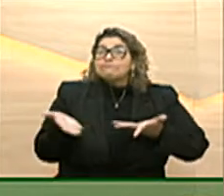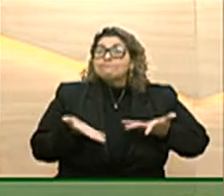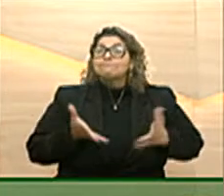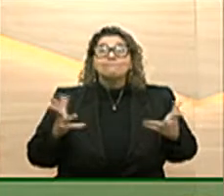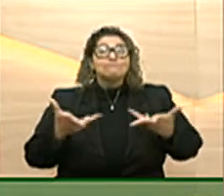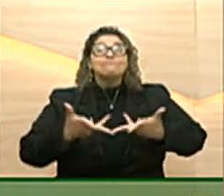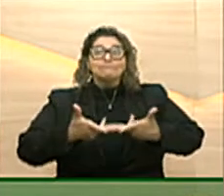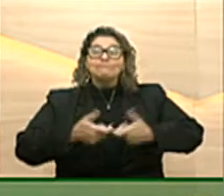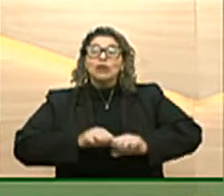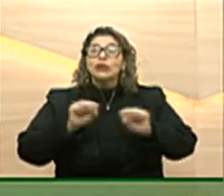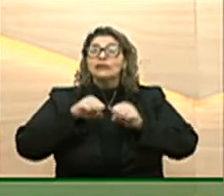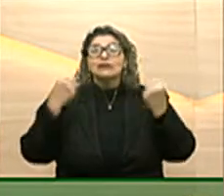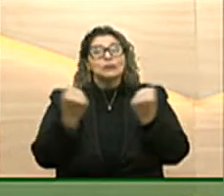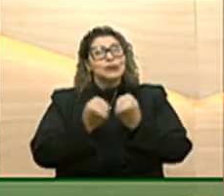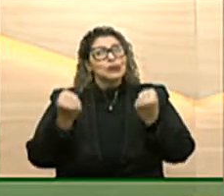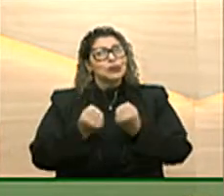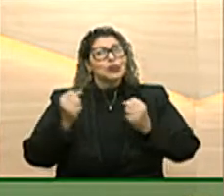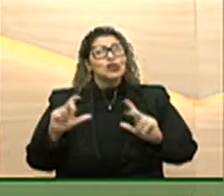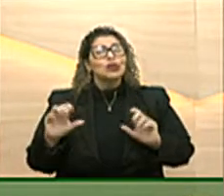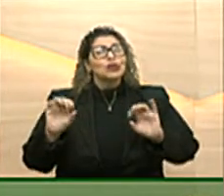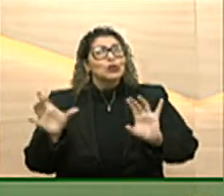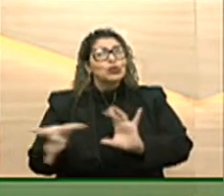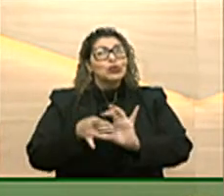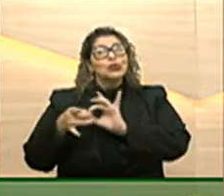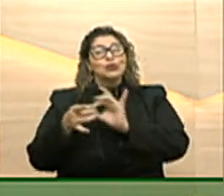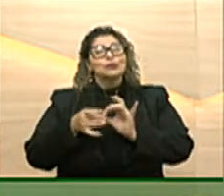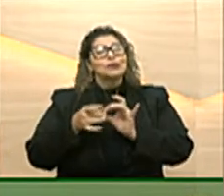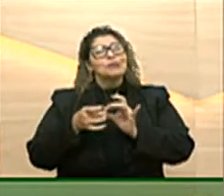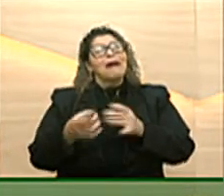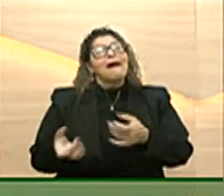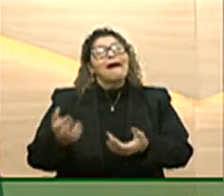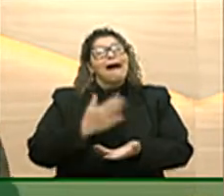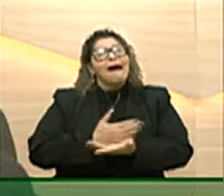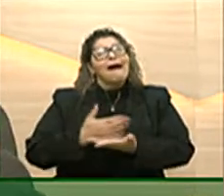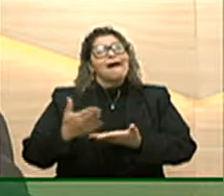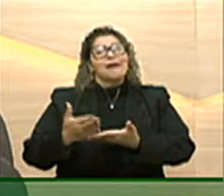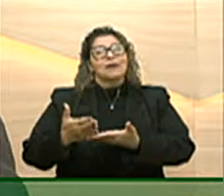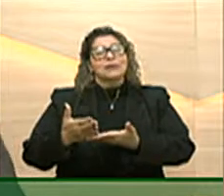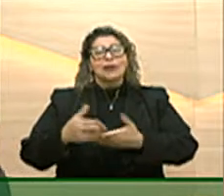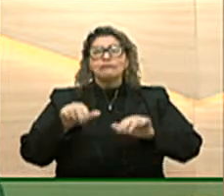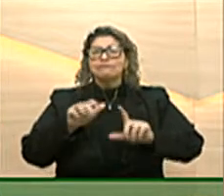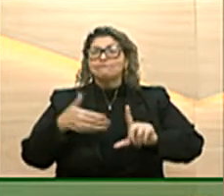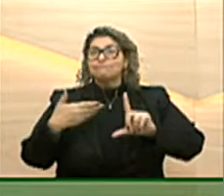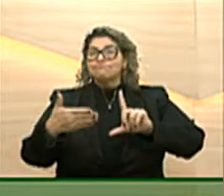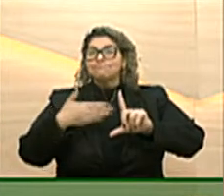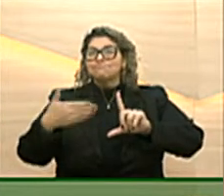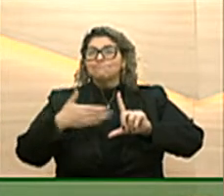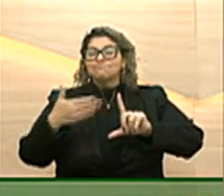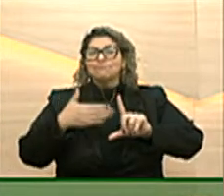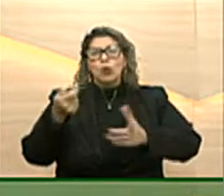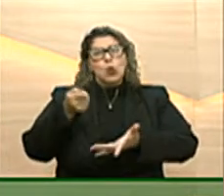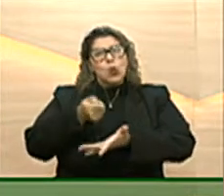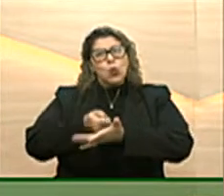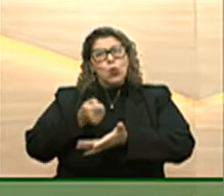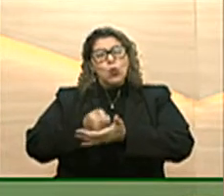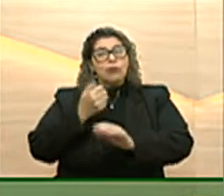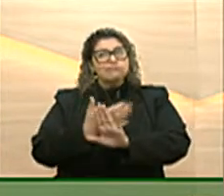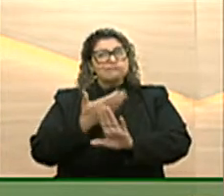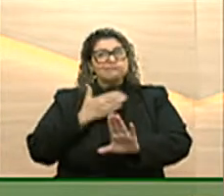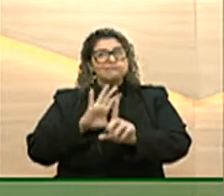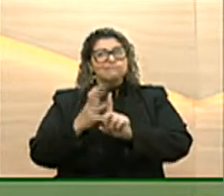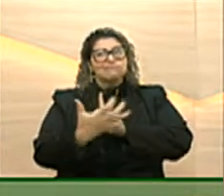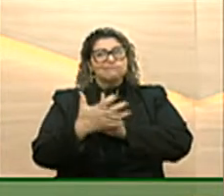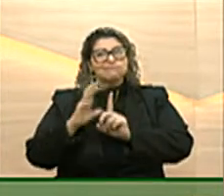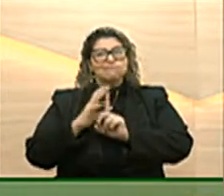Bem-vindos ao seminário Juntos para Recomeçar. Nesse espaço virtual, adaptado às exigências do distanciamento